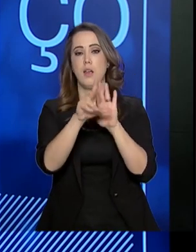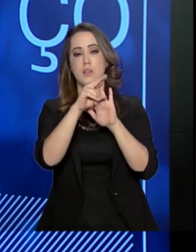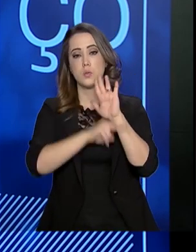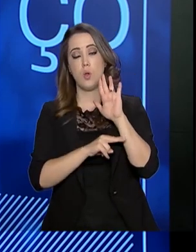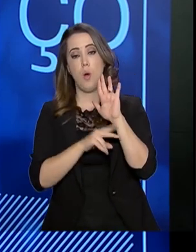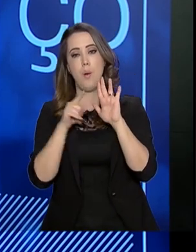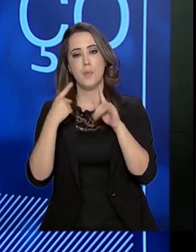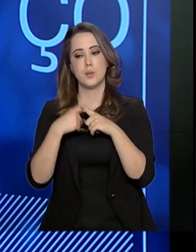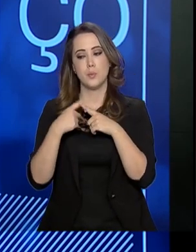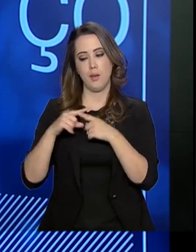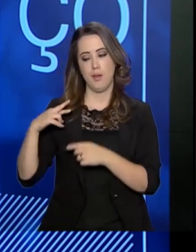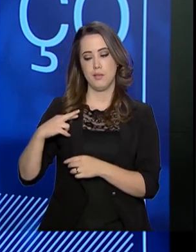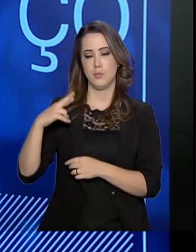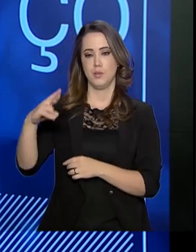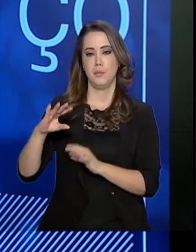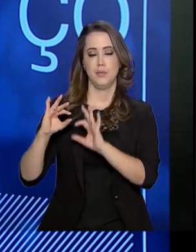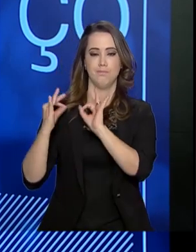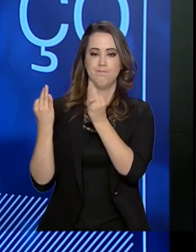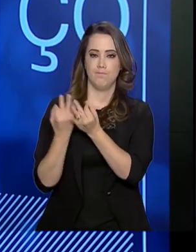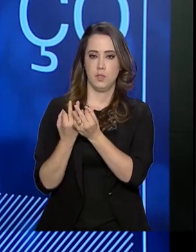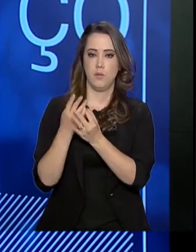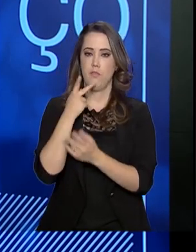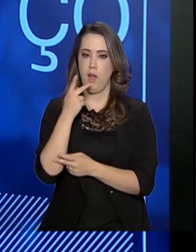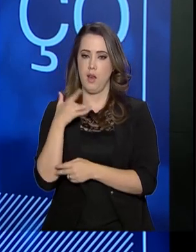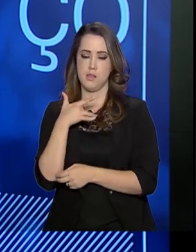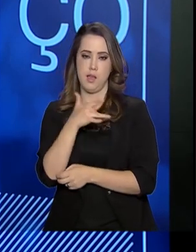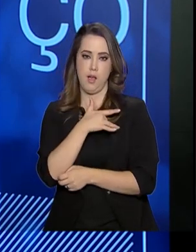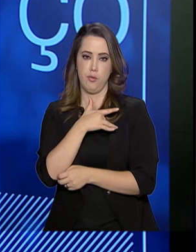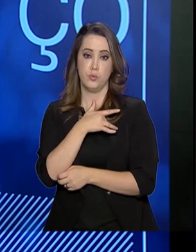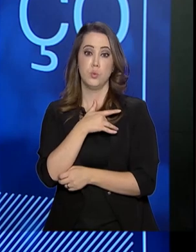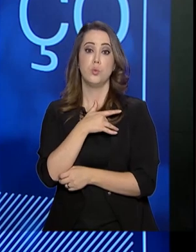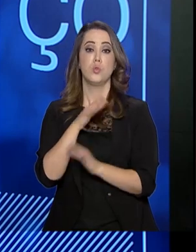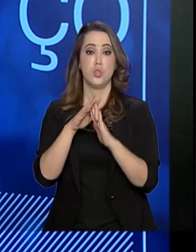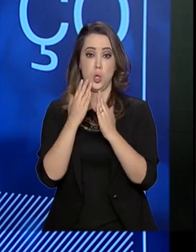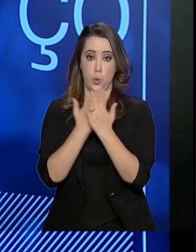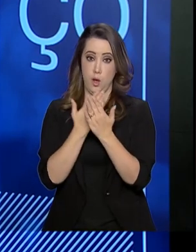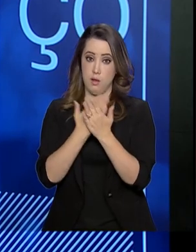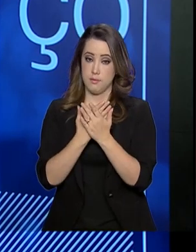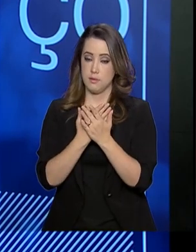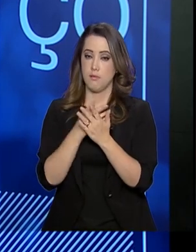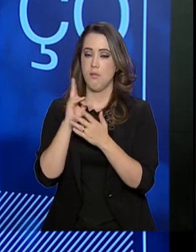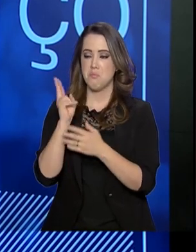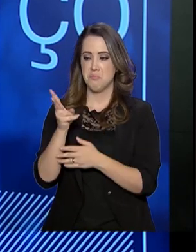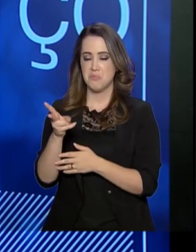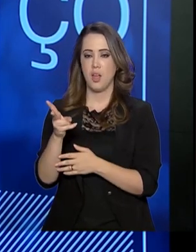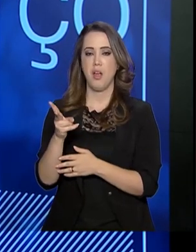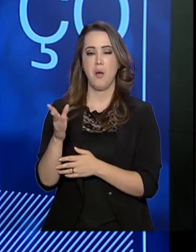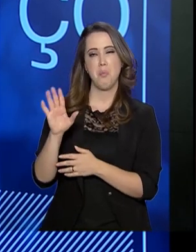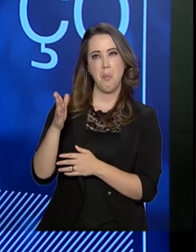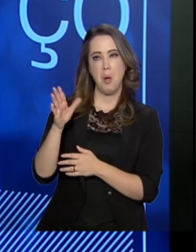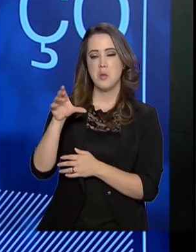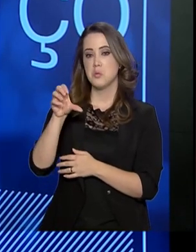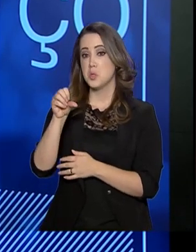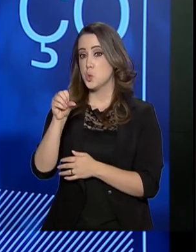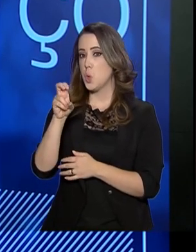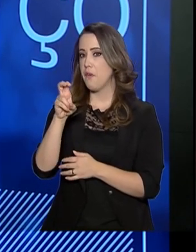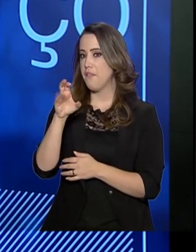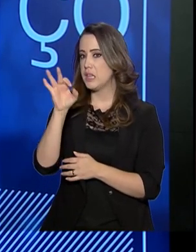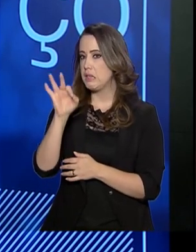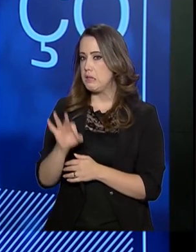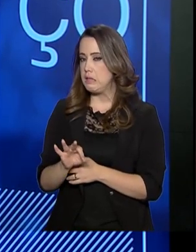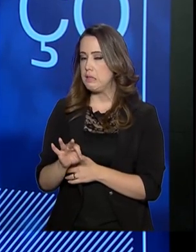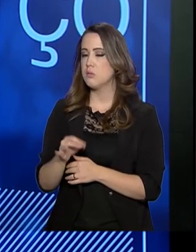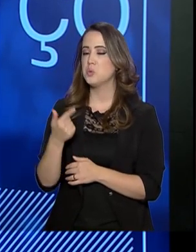familiar no tocante à saúde e à educação estão mantidas. Nós tivemos aí em torno de 90% 95% do